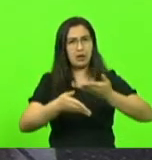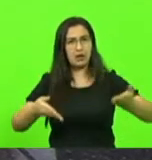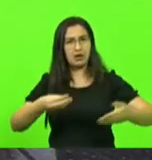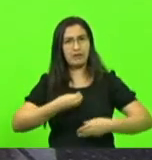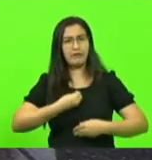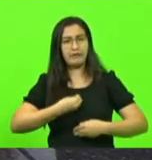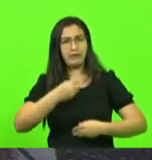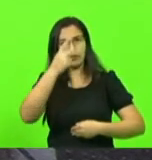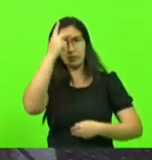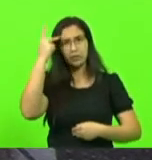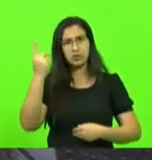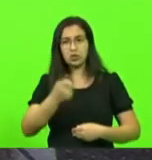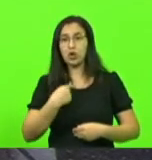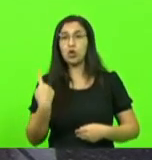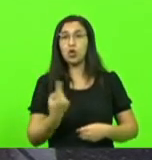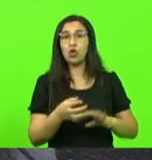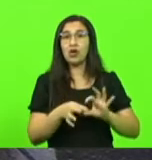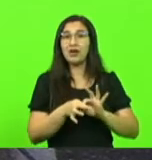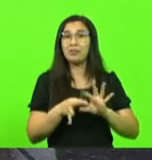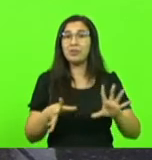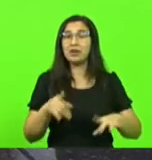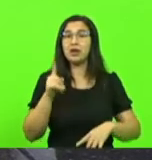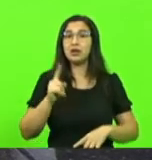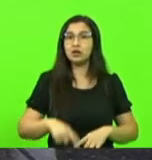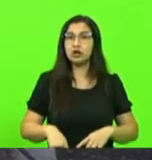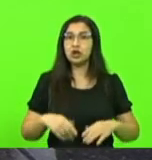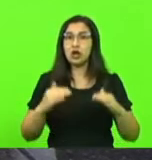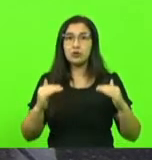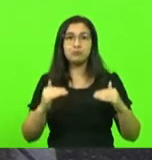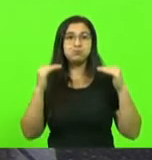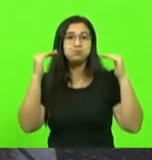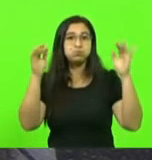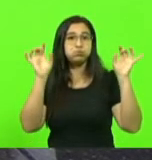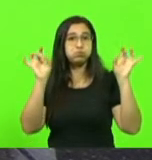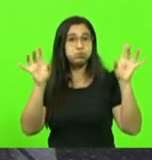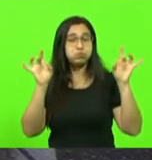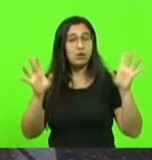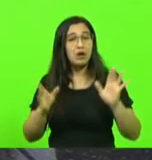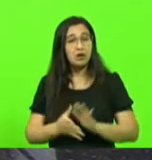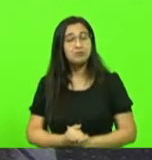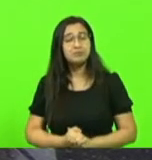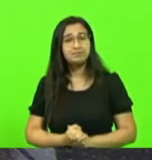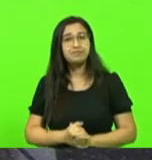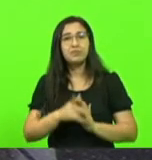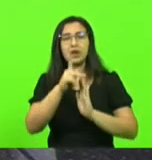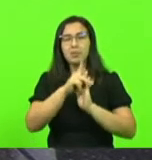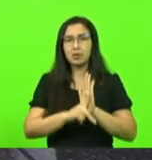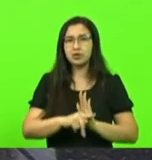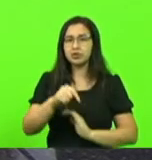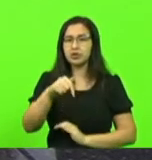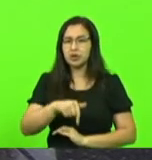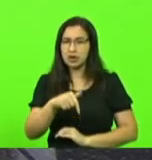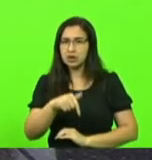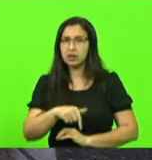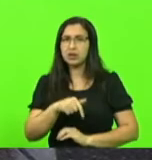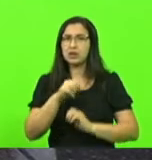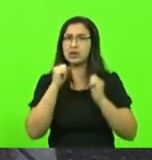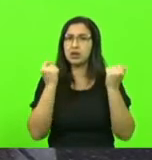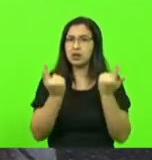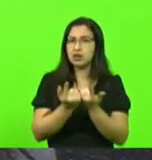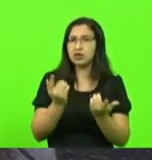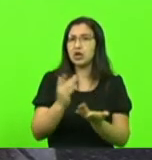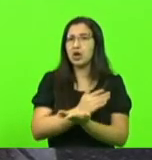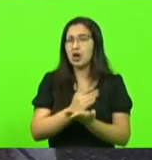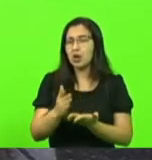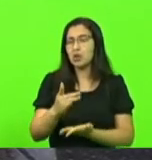liberdade, ela é sagrada. Temos projetos aqui nessa Casa contra o passaporte sanitário e